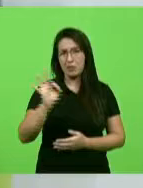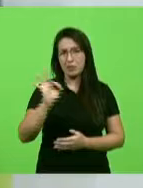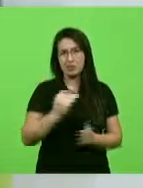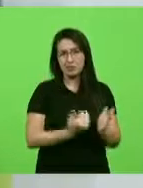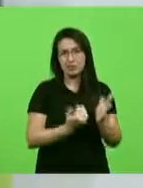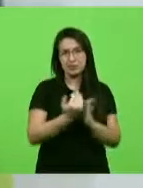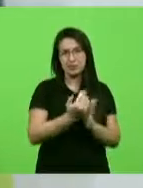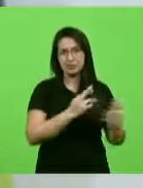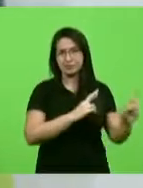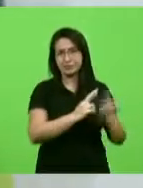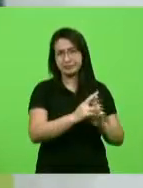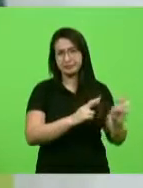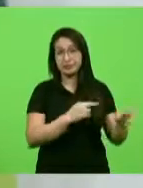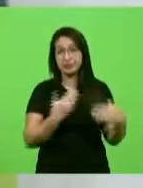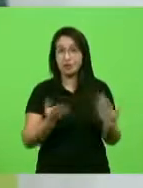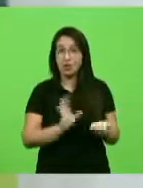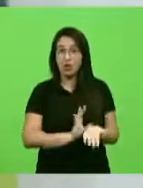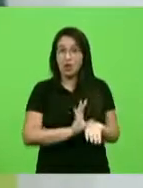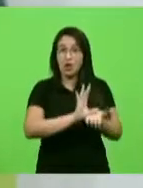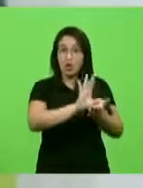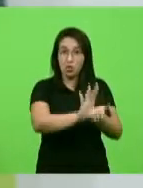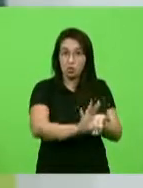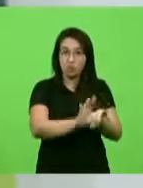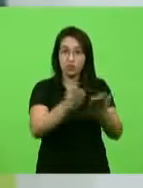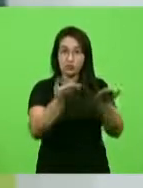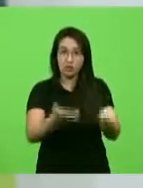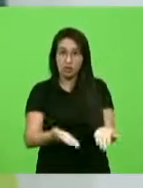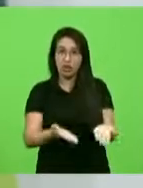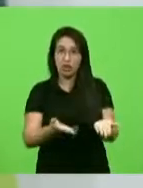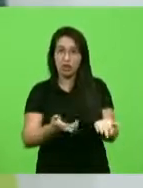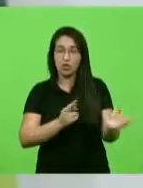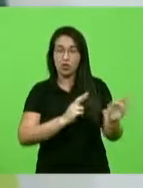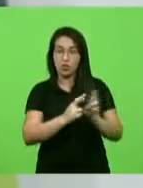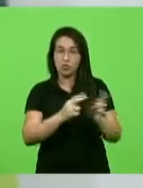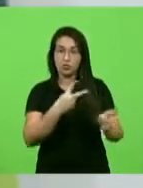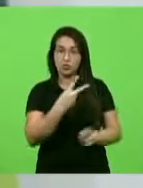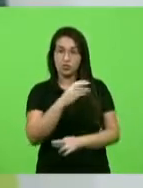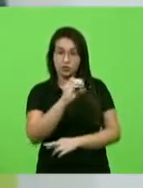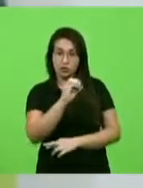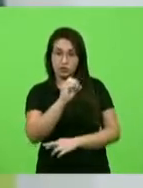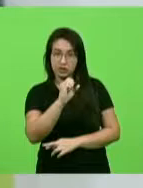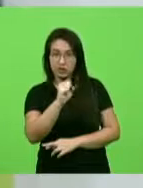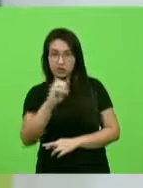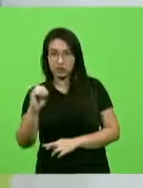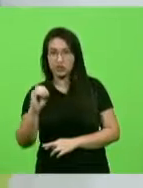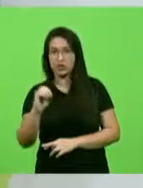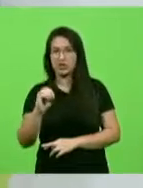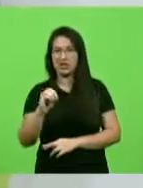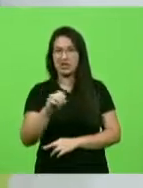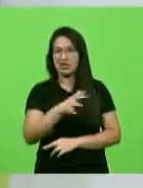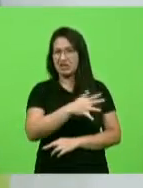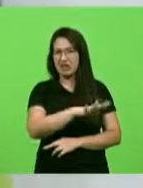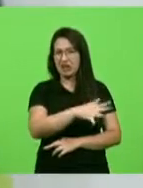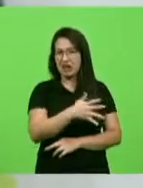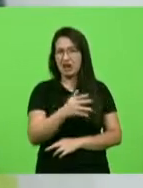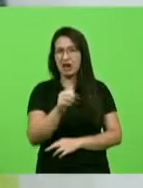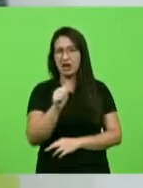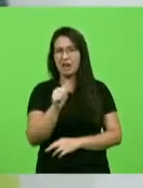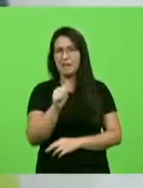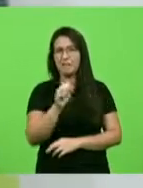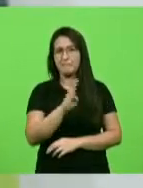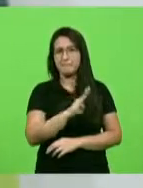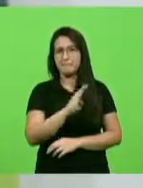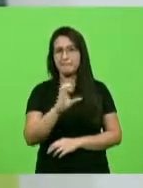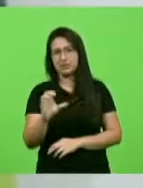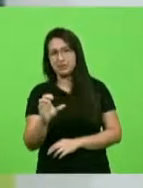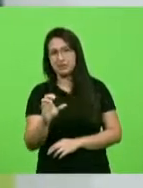recursos que vão ser destinados ali para a rodovia 280, aquela área de Araquari, São Francisco do Sul, Balneário Barra do Sul,